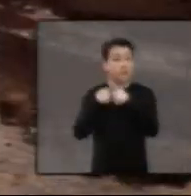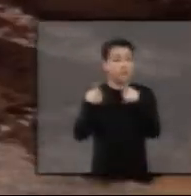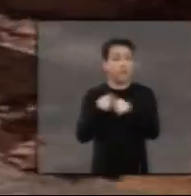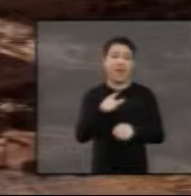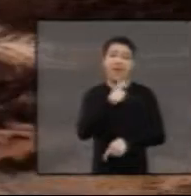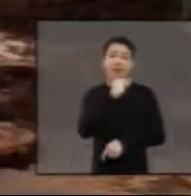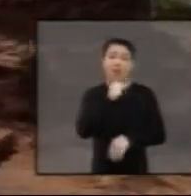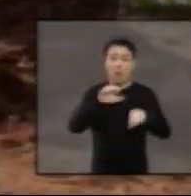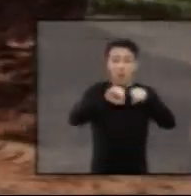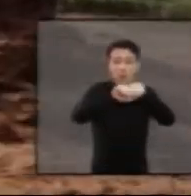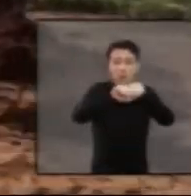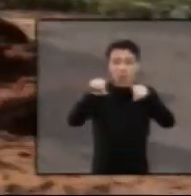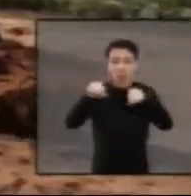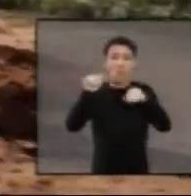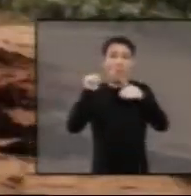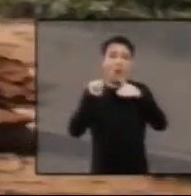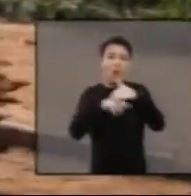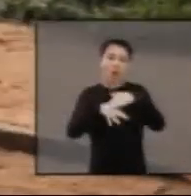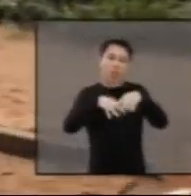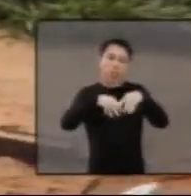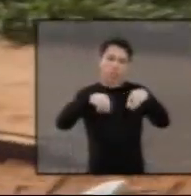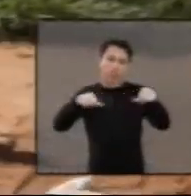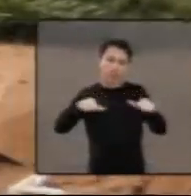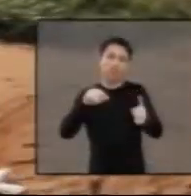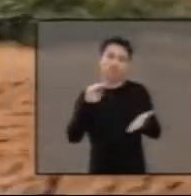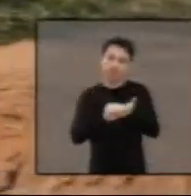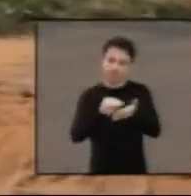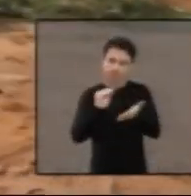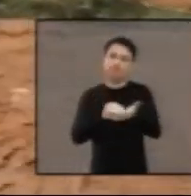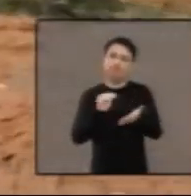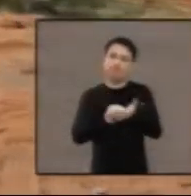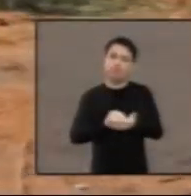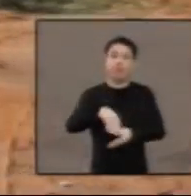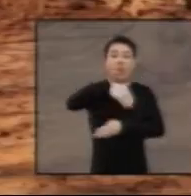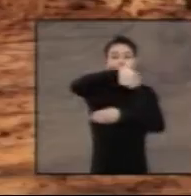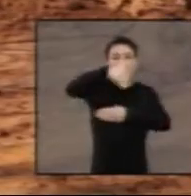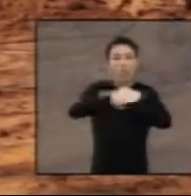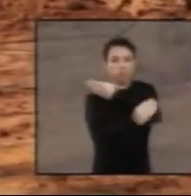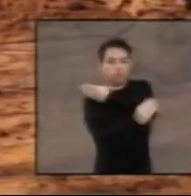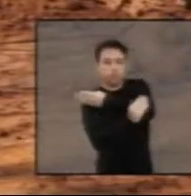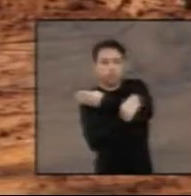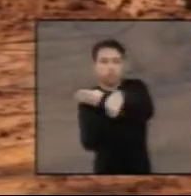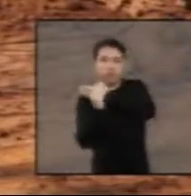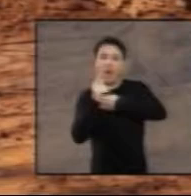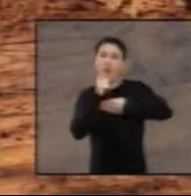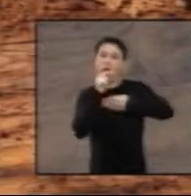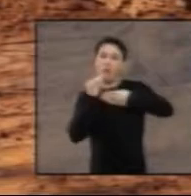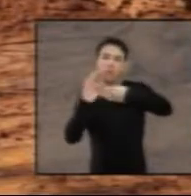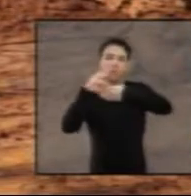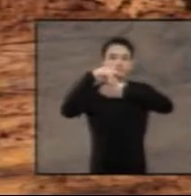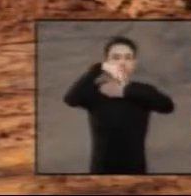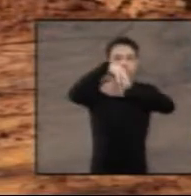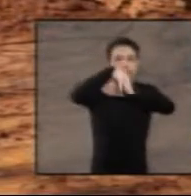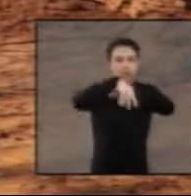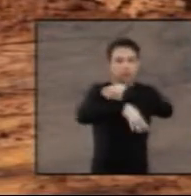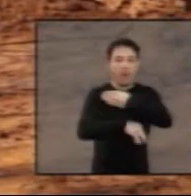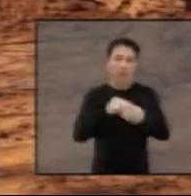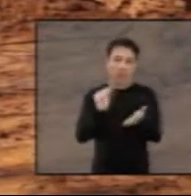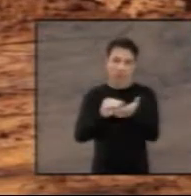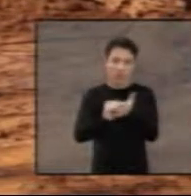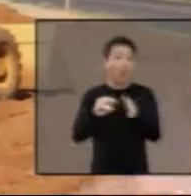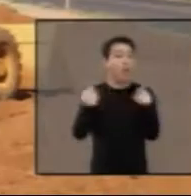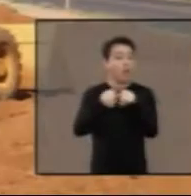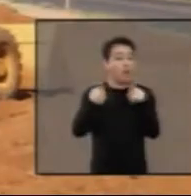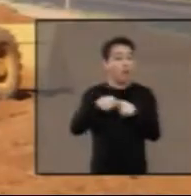via principal intransitável. E além disso, está faltando parte principal da galeria fluvial, Boca de Lobo, nessa região.